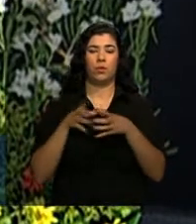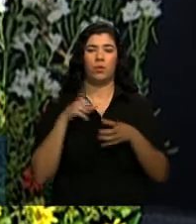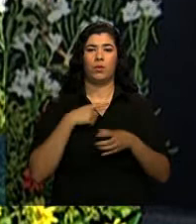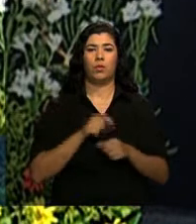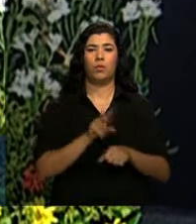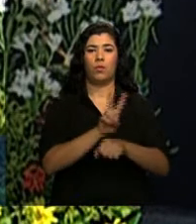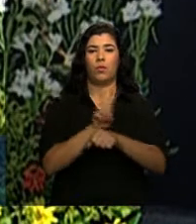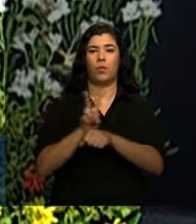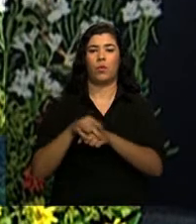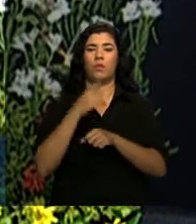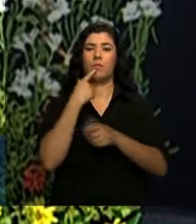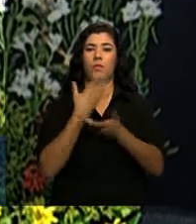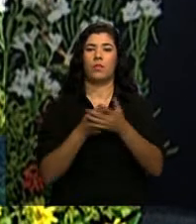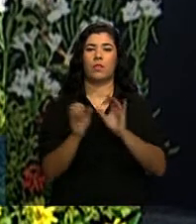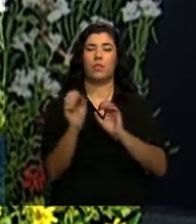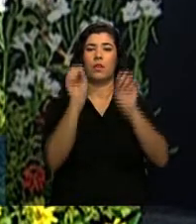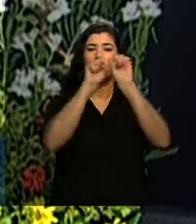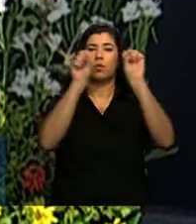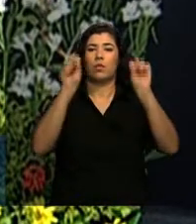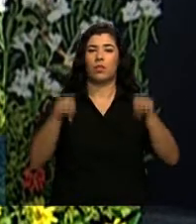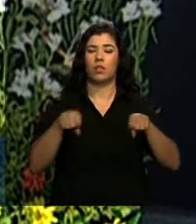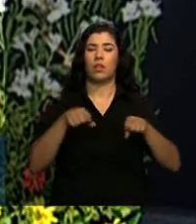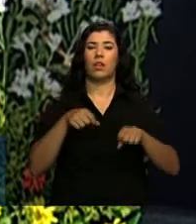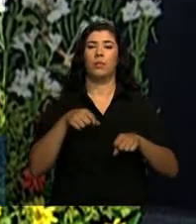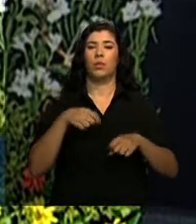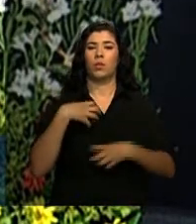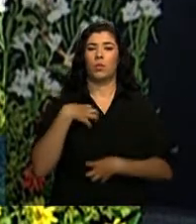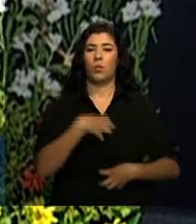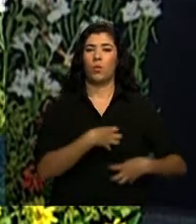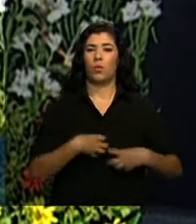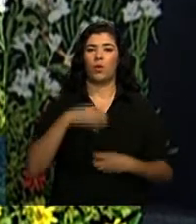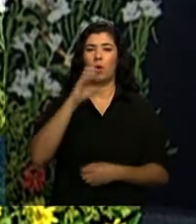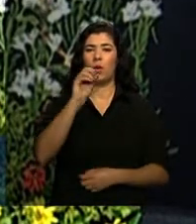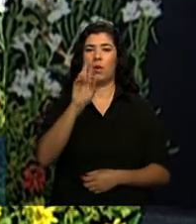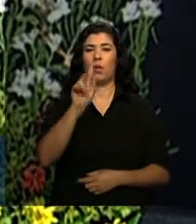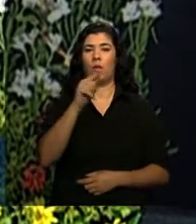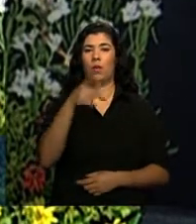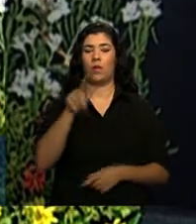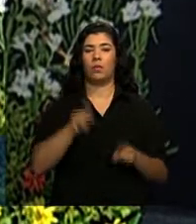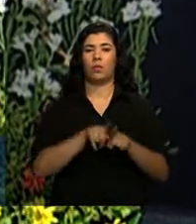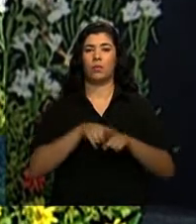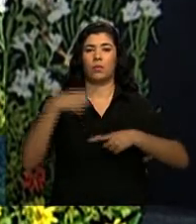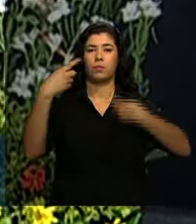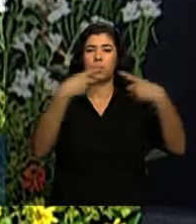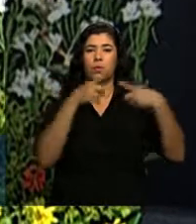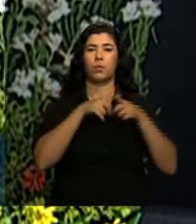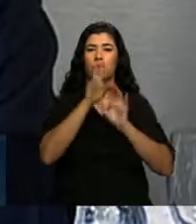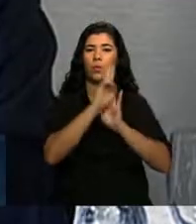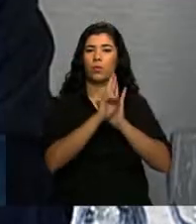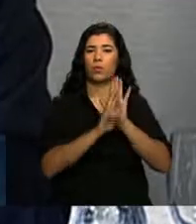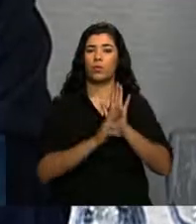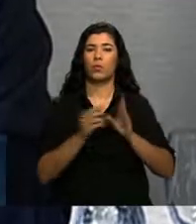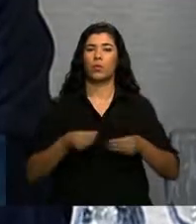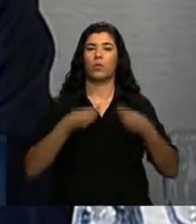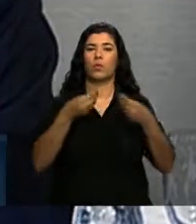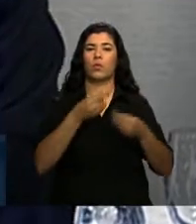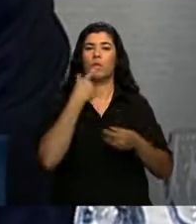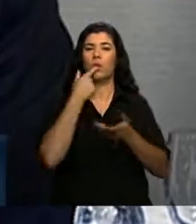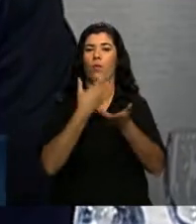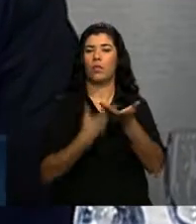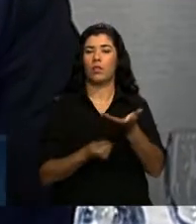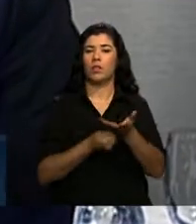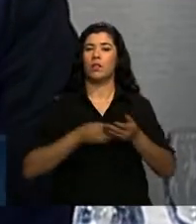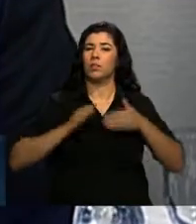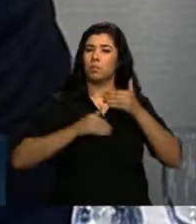Sangue, Tecidos, Células e Órgãos, da Política Nacional do Sangue e da Regulação Sanitária do Sangue. Esse processo perdurou até